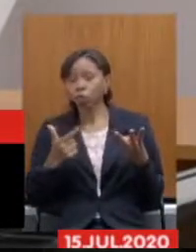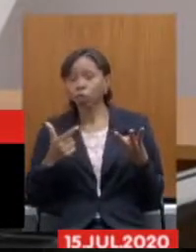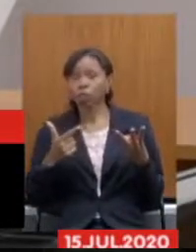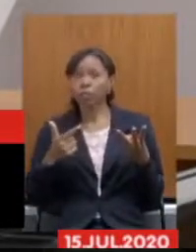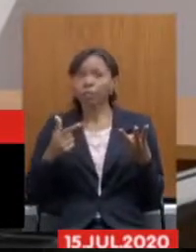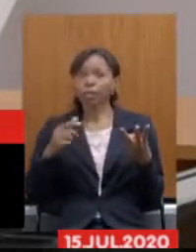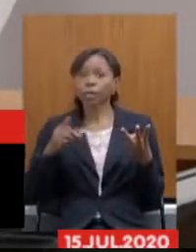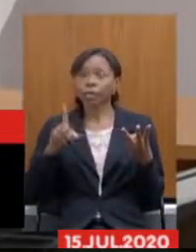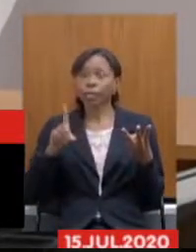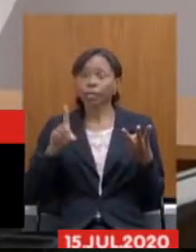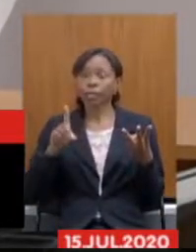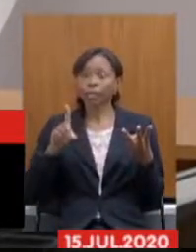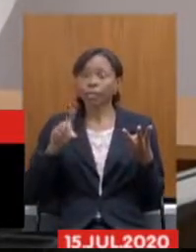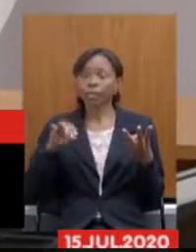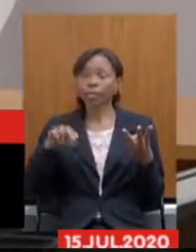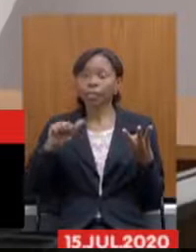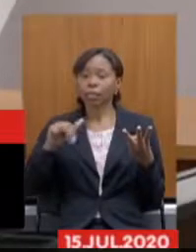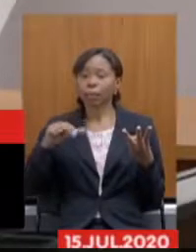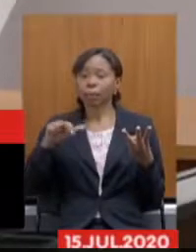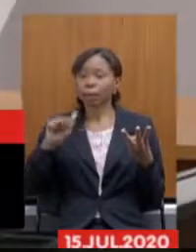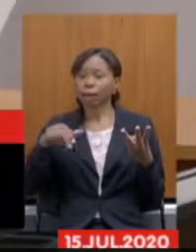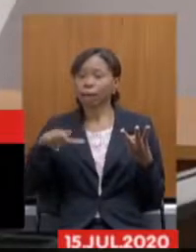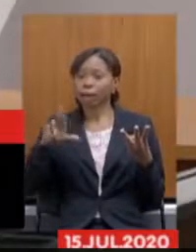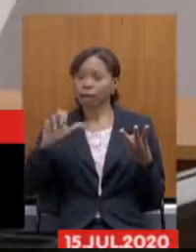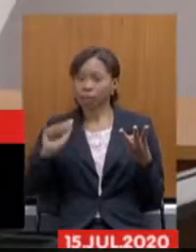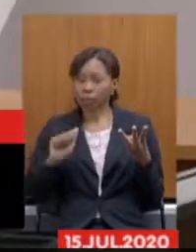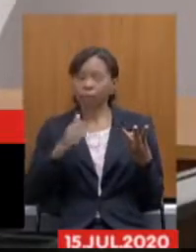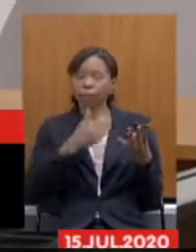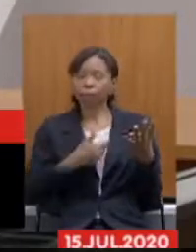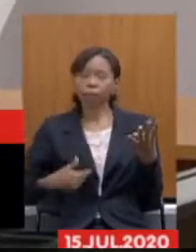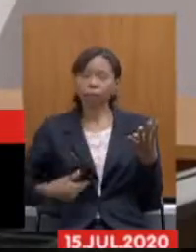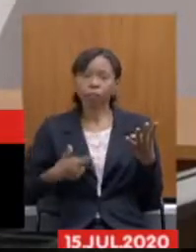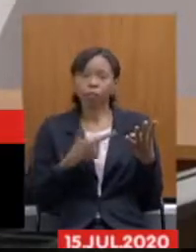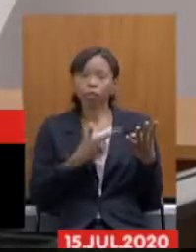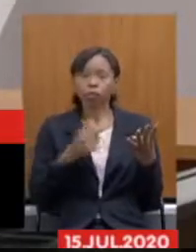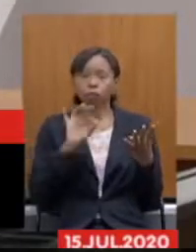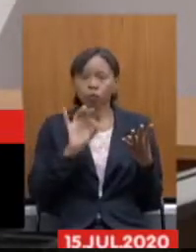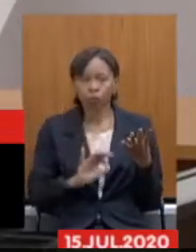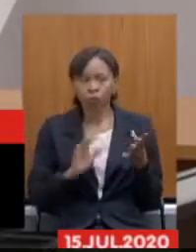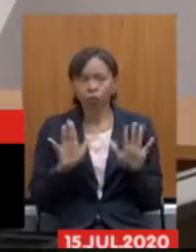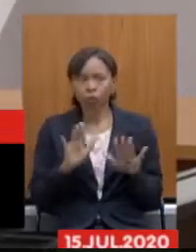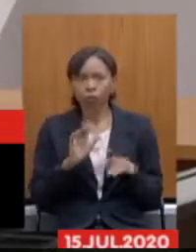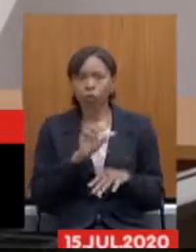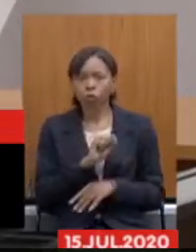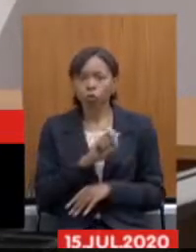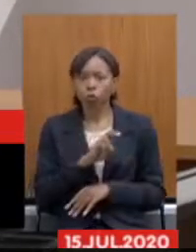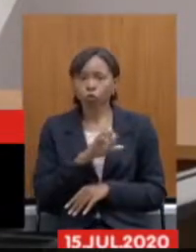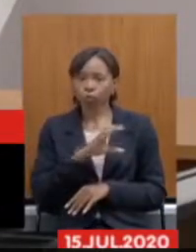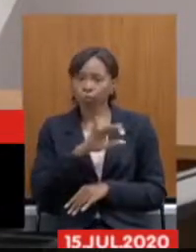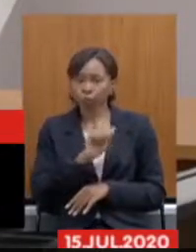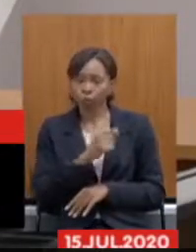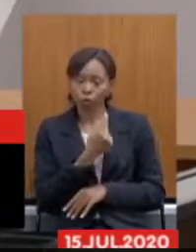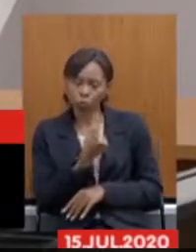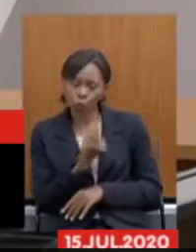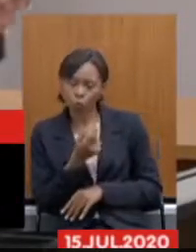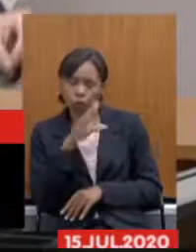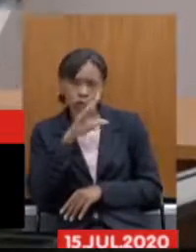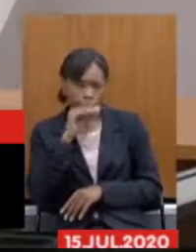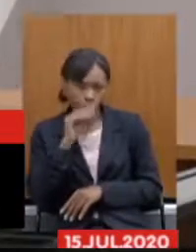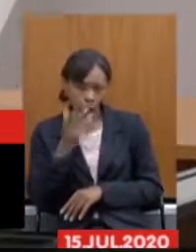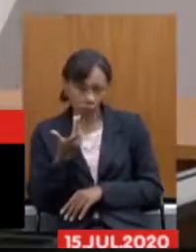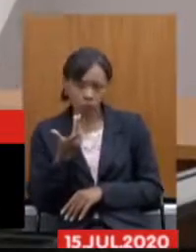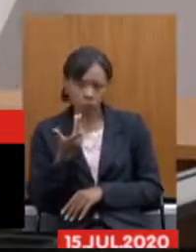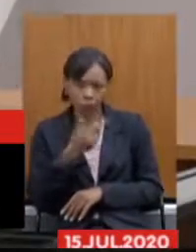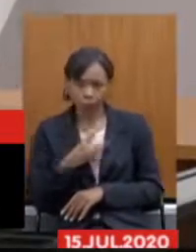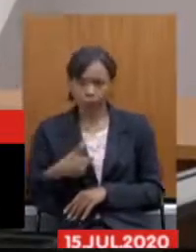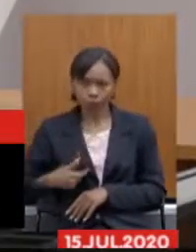tem 1,6% de servidores públicos na Suécia a cada um servidor público aliás nós temos